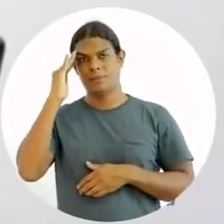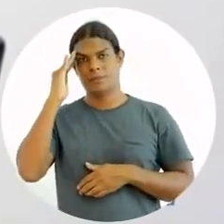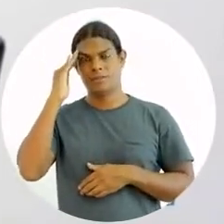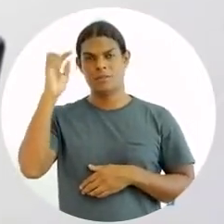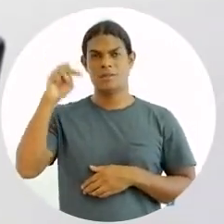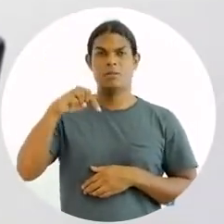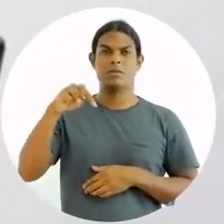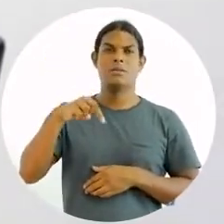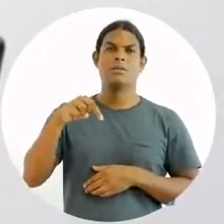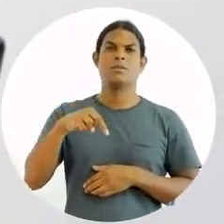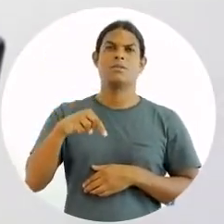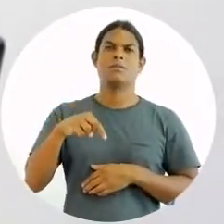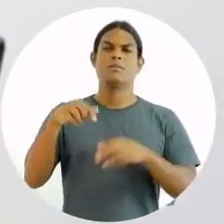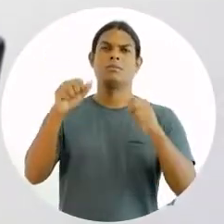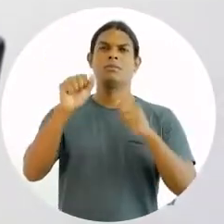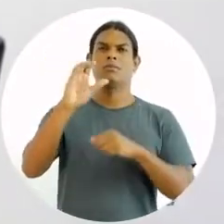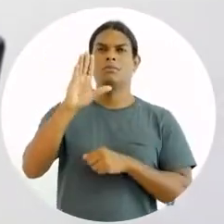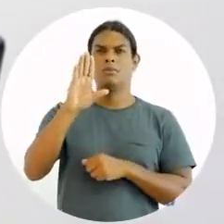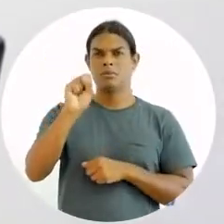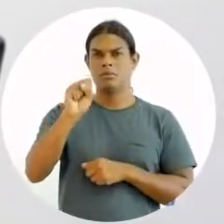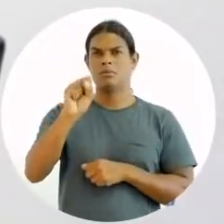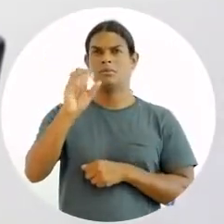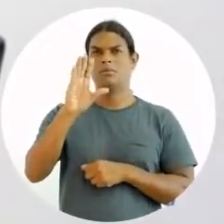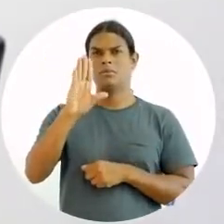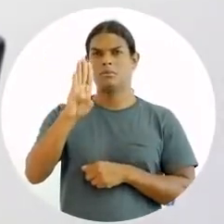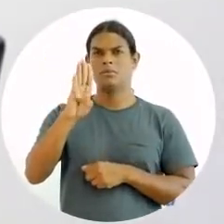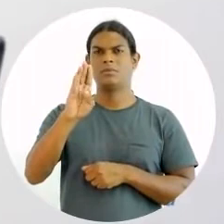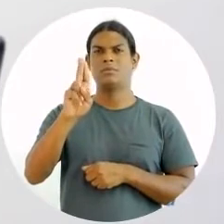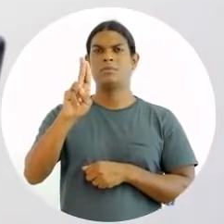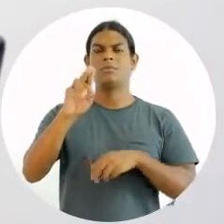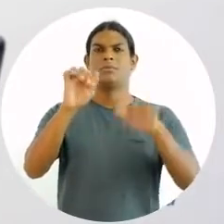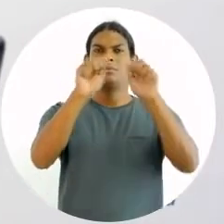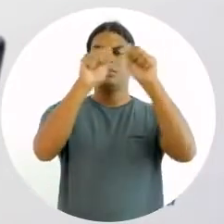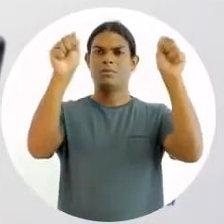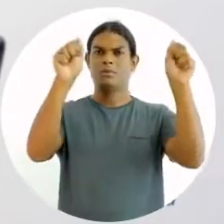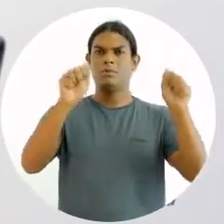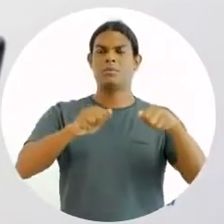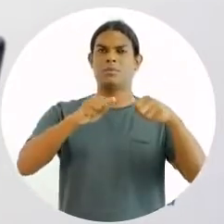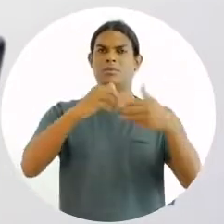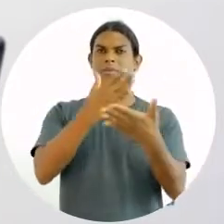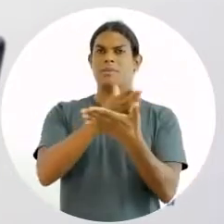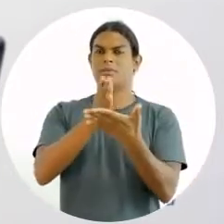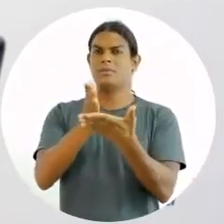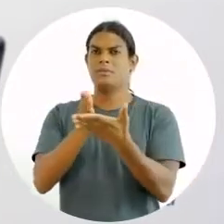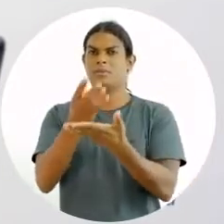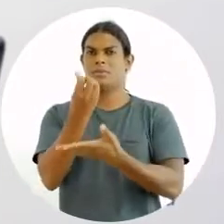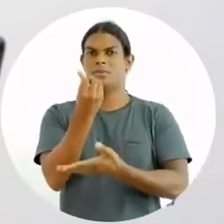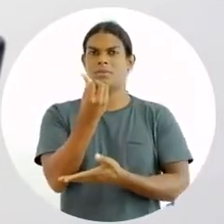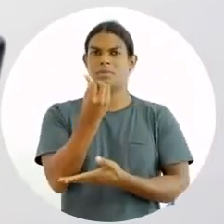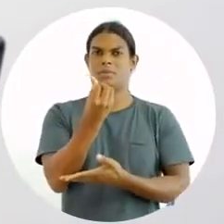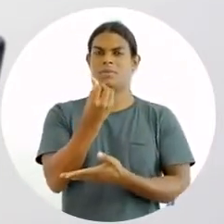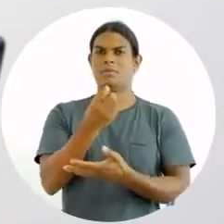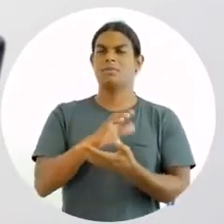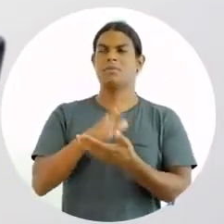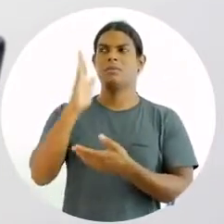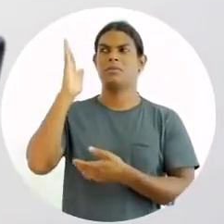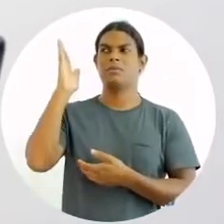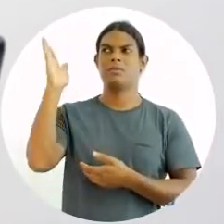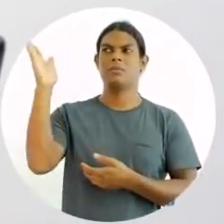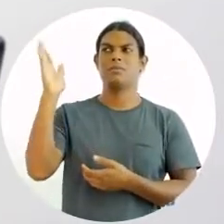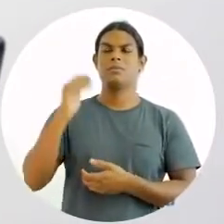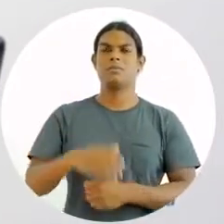esses processos, esses subsistemas são divididos em seis blocos. Esses blocos são